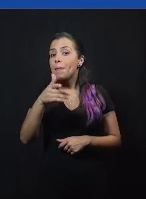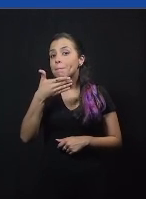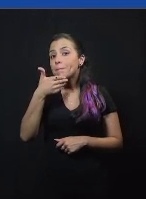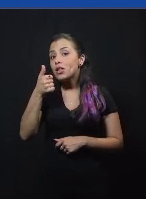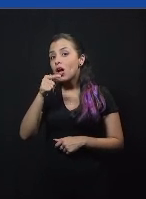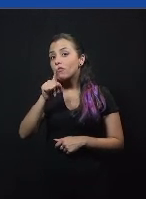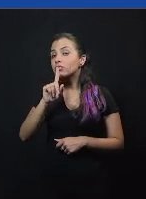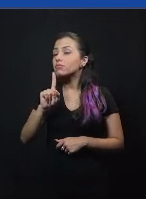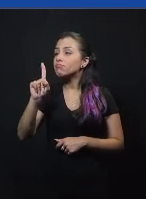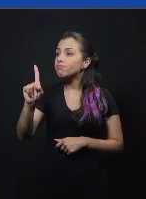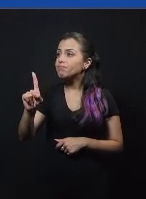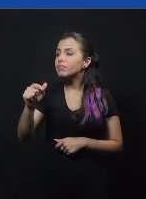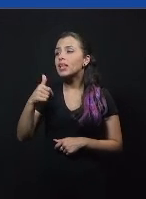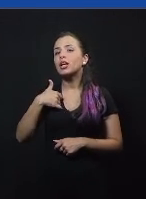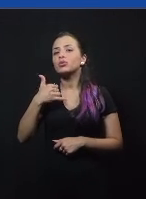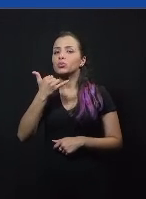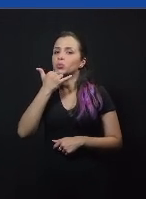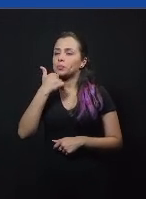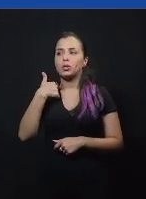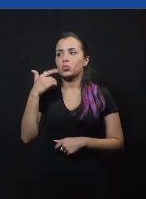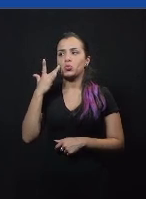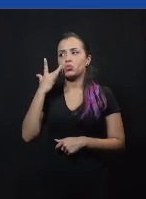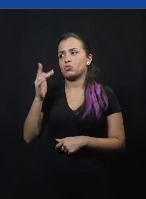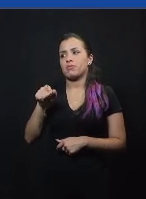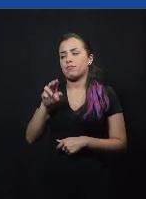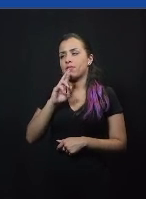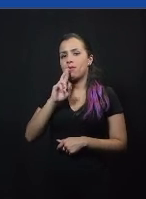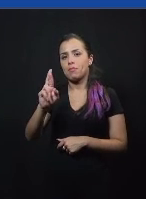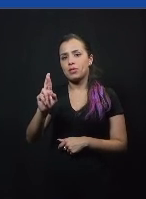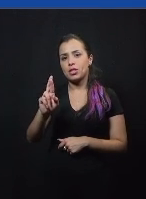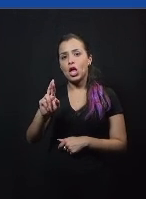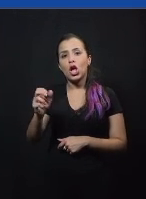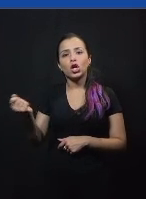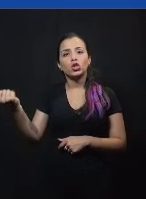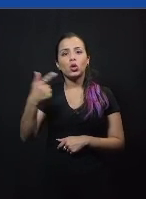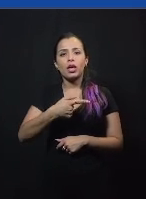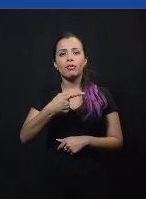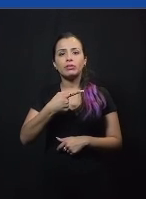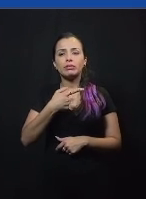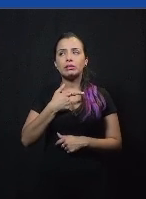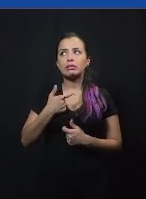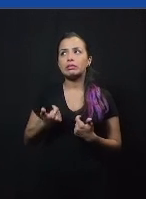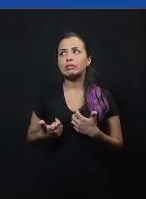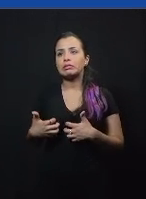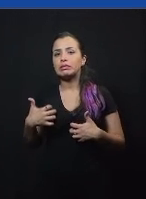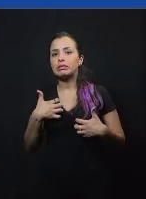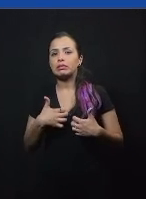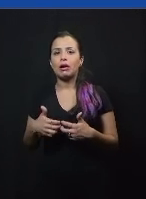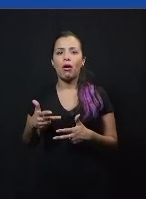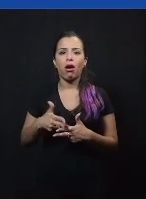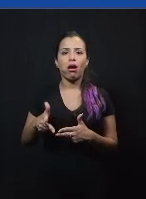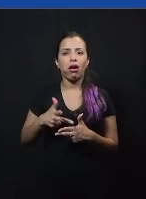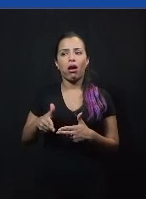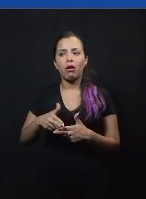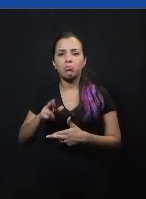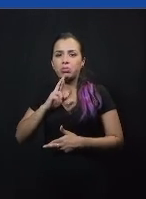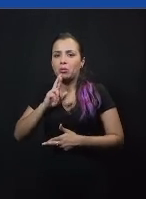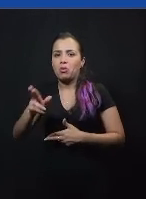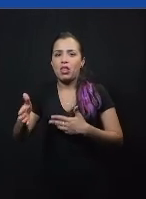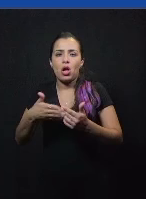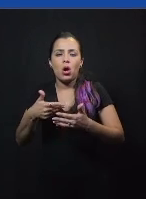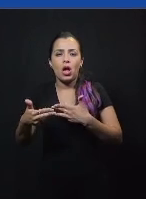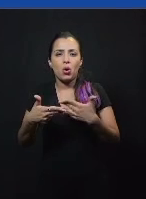tentar elaborar um argumento que talvez não tenha muita solidez só para poder não perder o bonde só para não perder o fio da meada